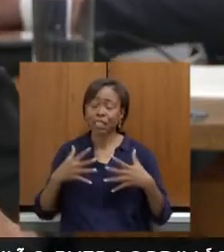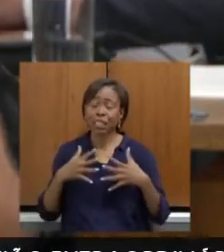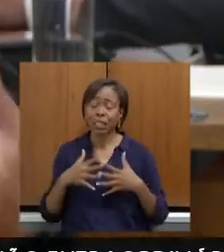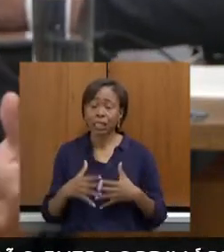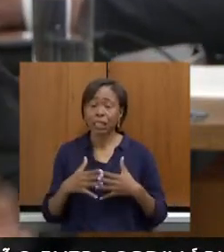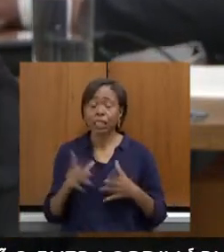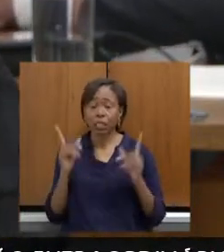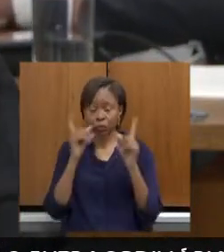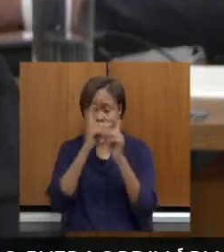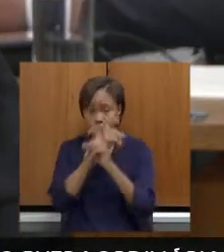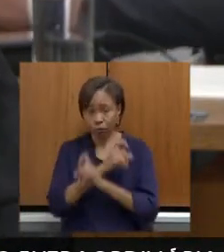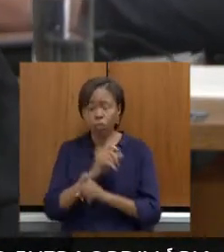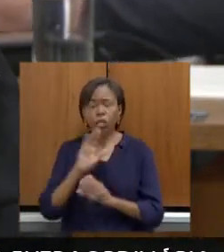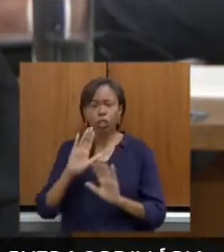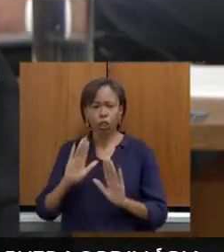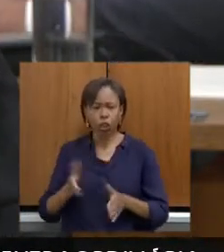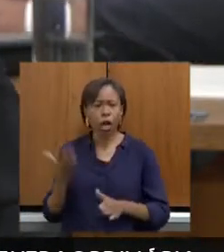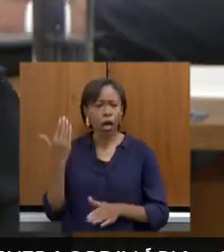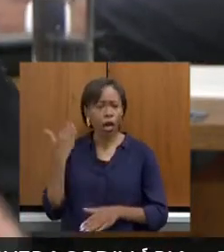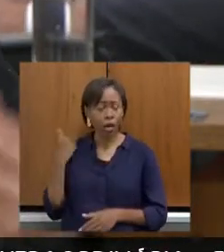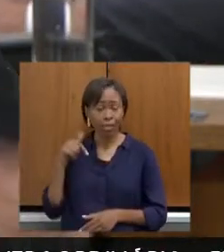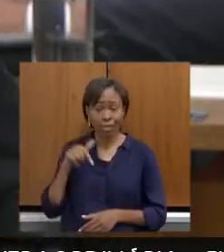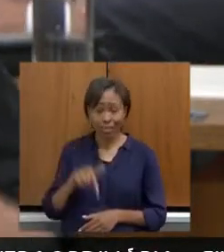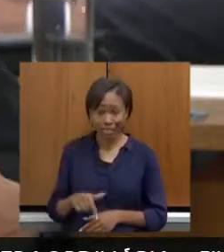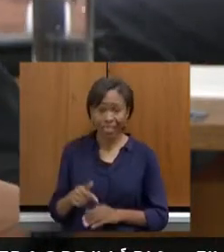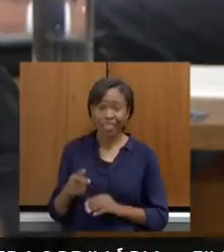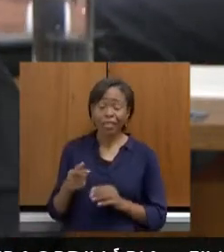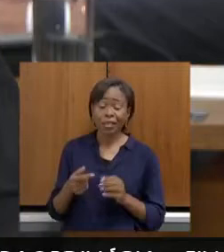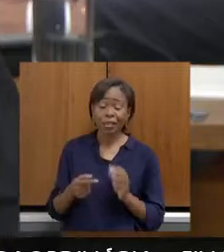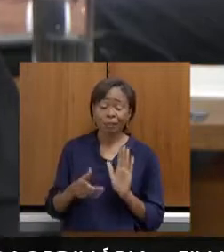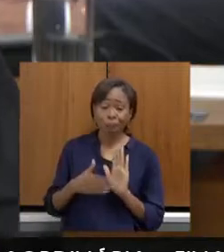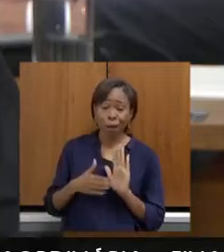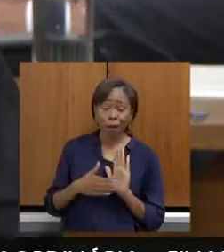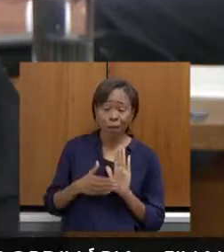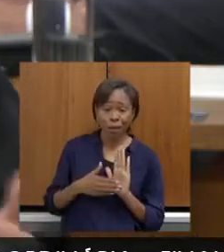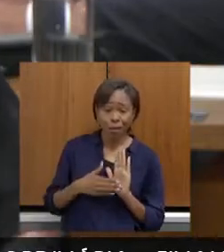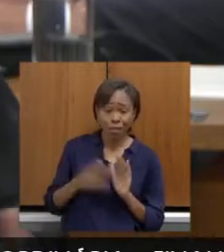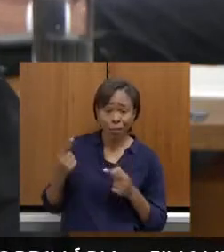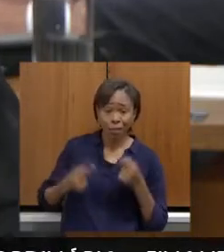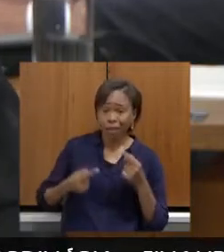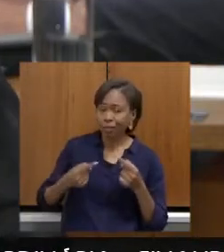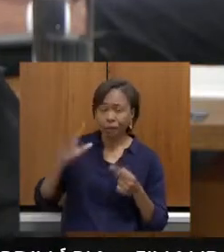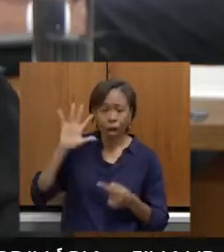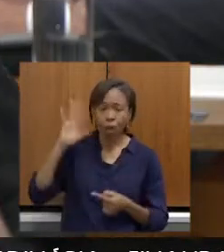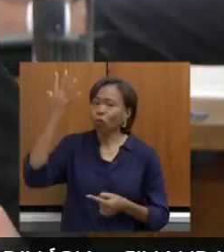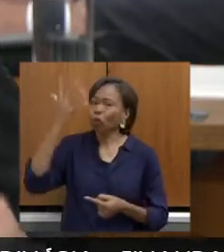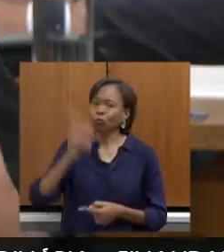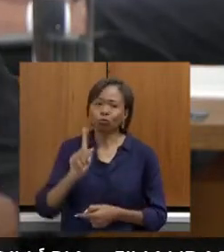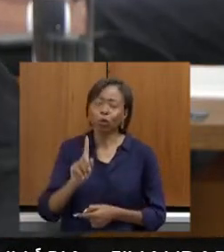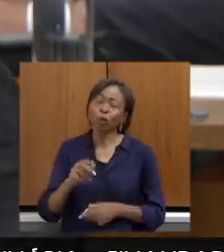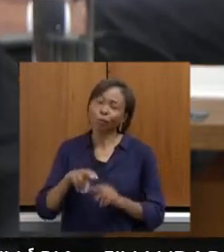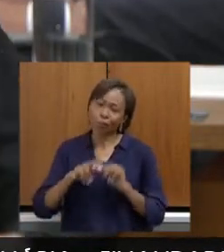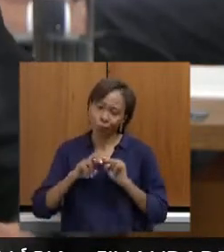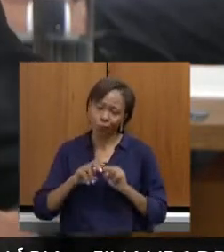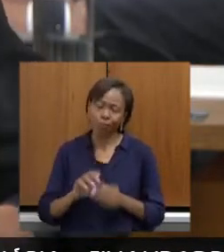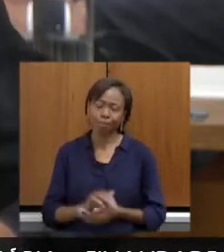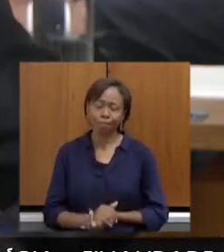anteriores que foi colocado em pauta na Assembleia, não se chegou numa conclusão por esse motivo. Mas,